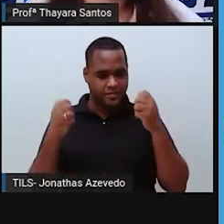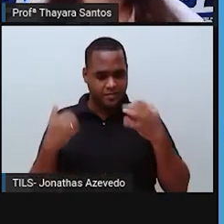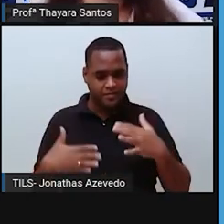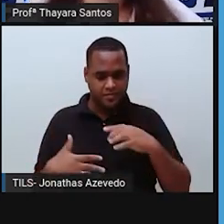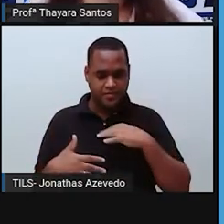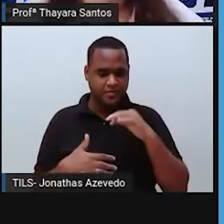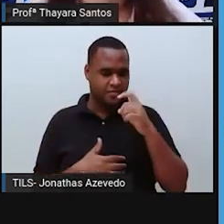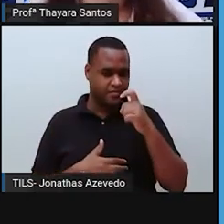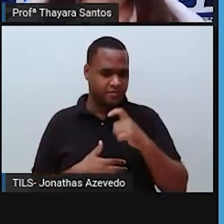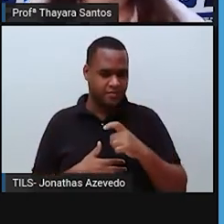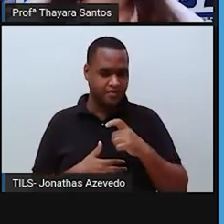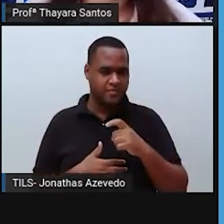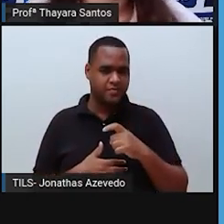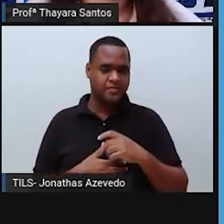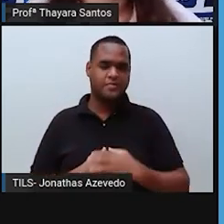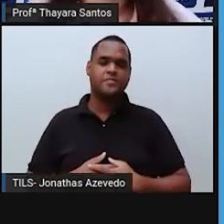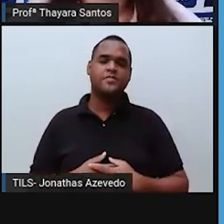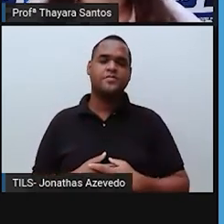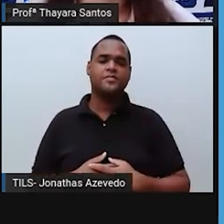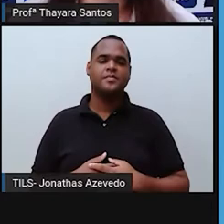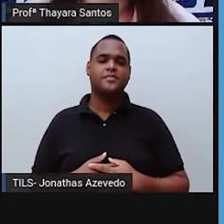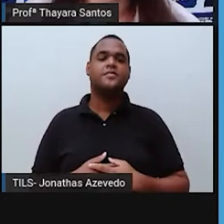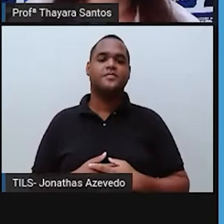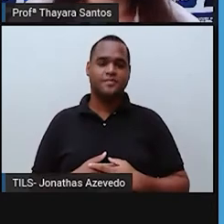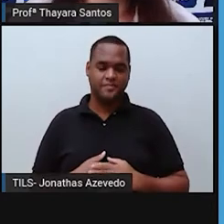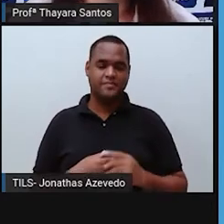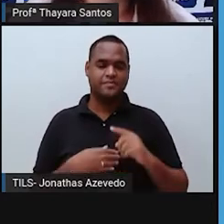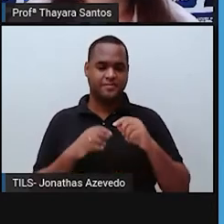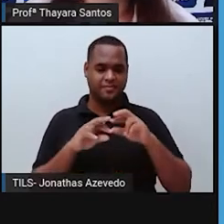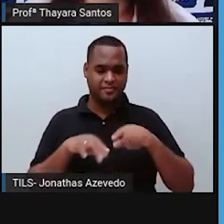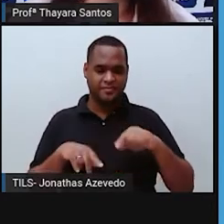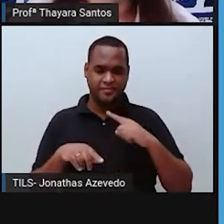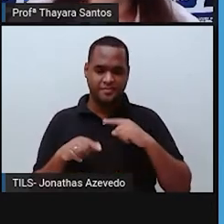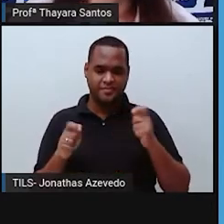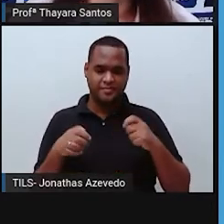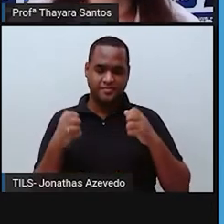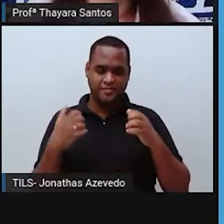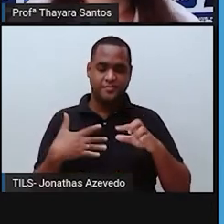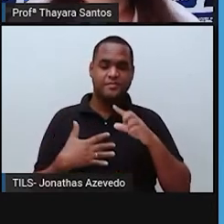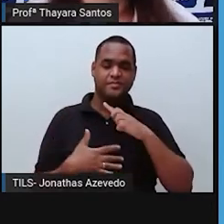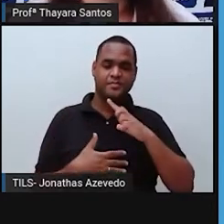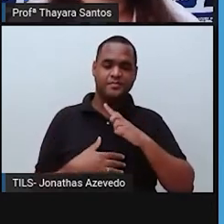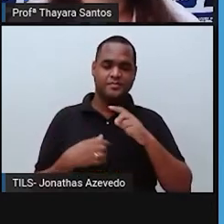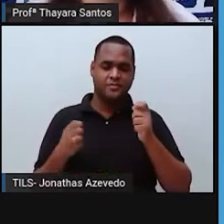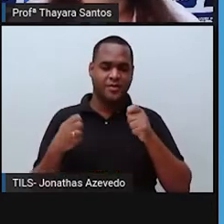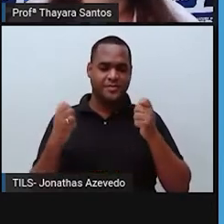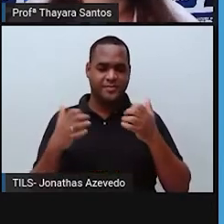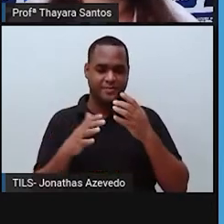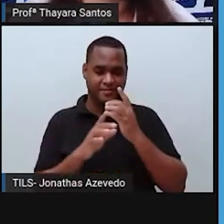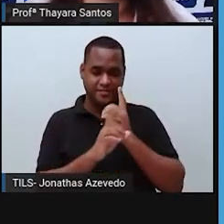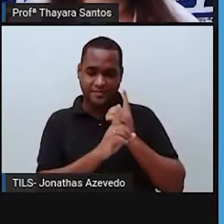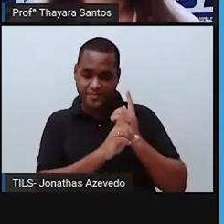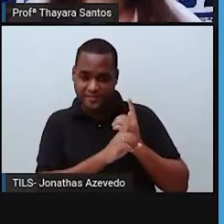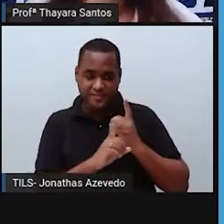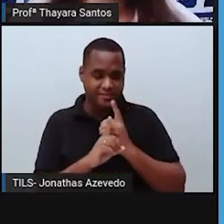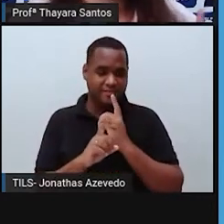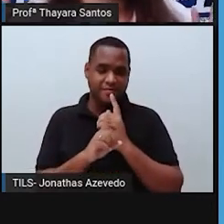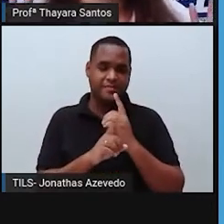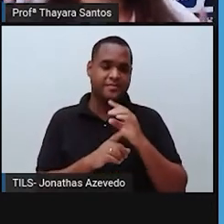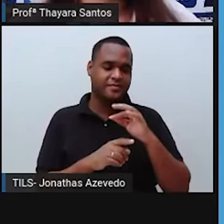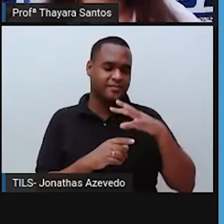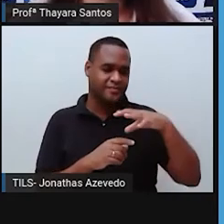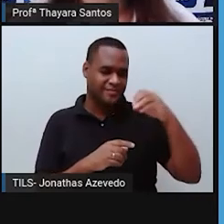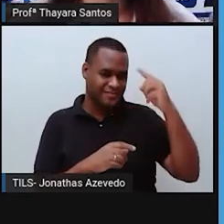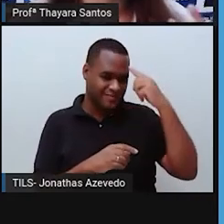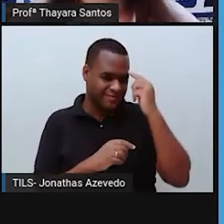oxigênio que tem na atmosfera. No caso das plantas, elas precisam do gás carbônico que tem na atmosfera para que elas possam realizar fotossíntese. Mas